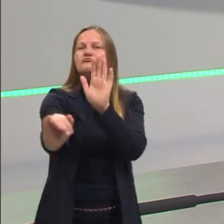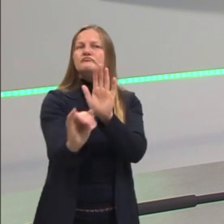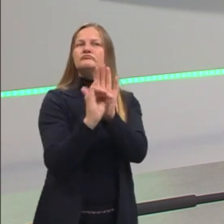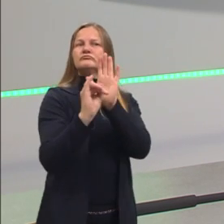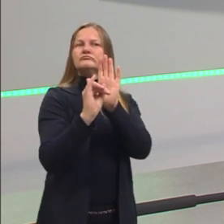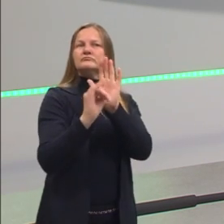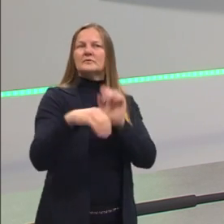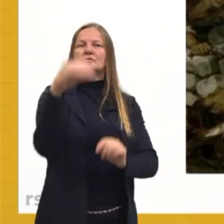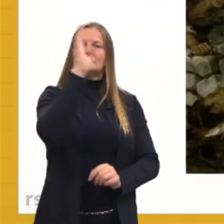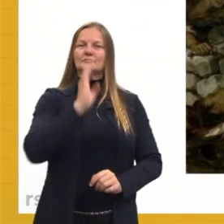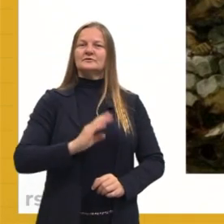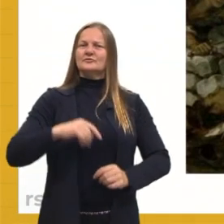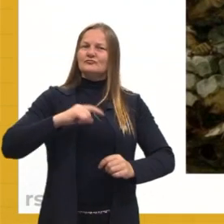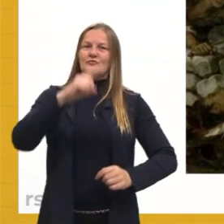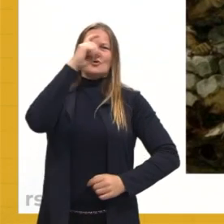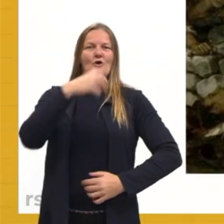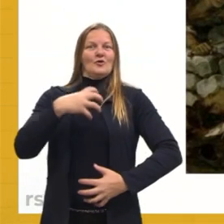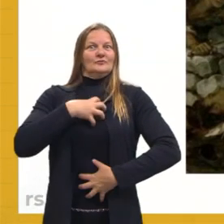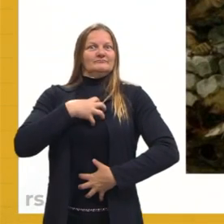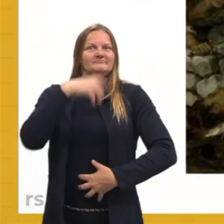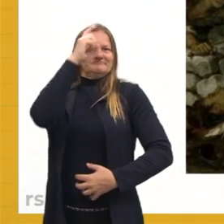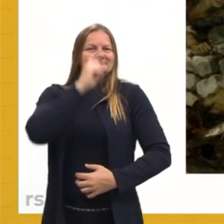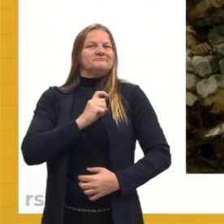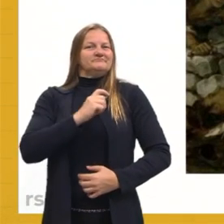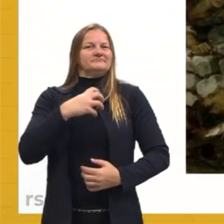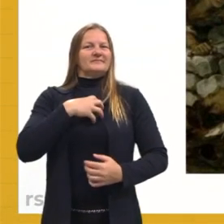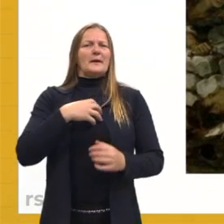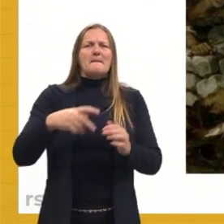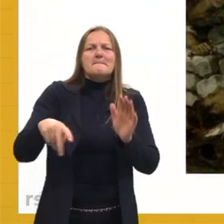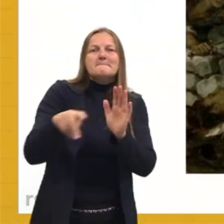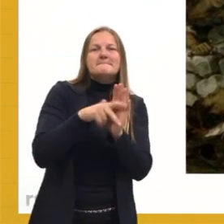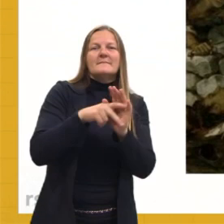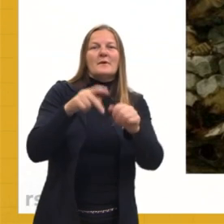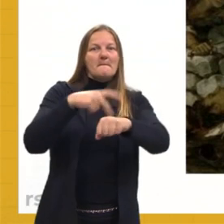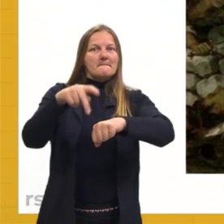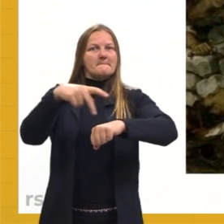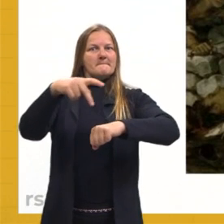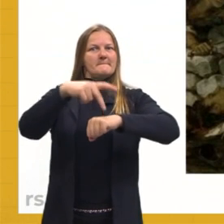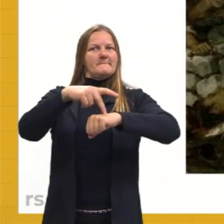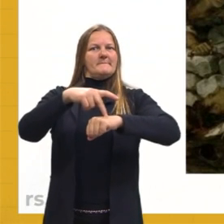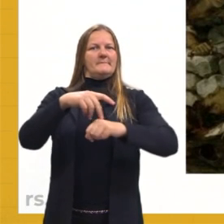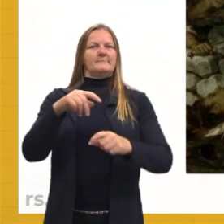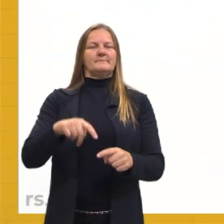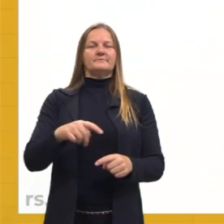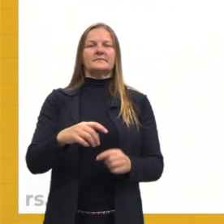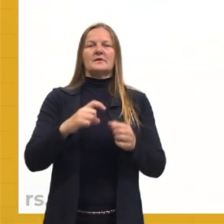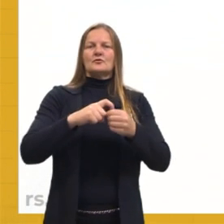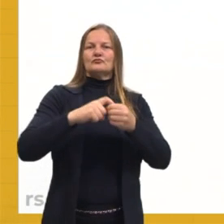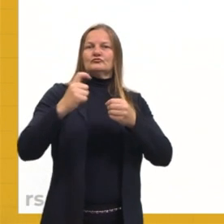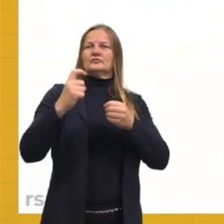do brasileiro se sentindo dessa pátria. De uma pátria que é independente.